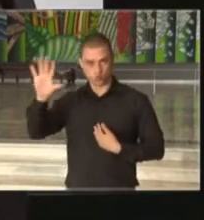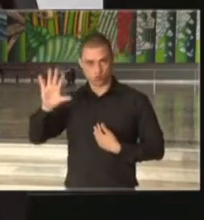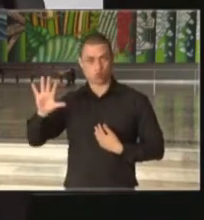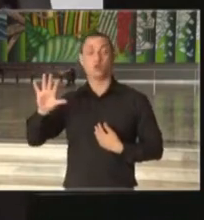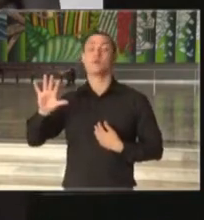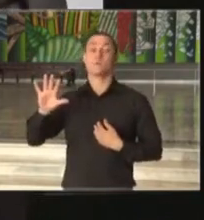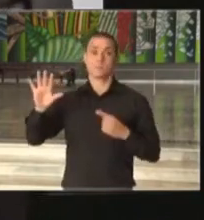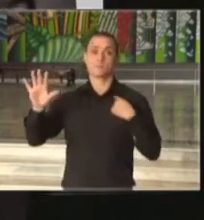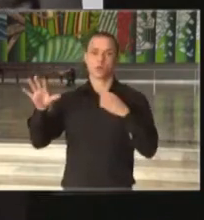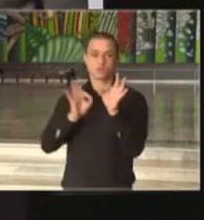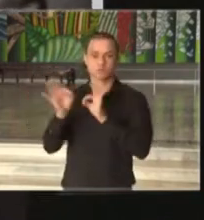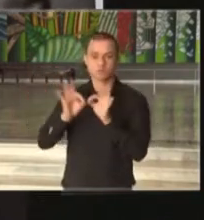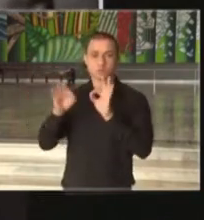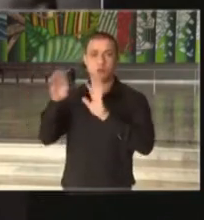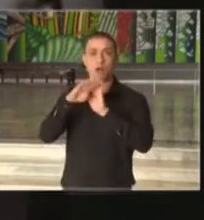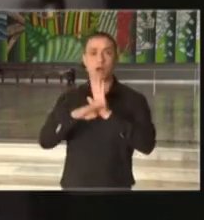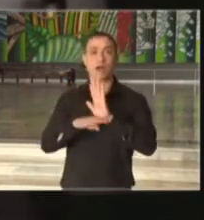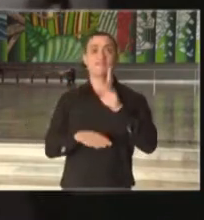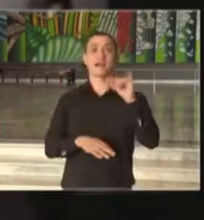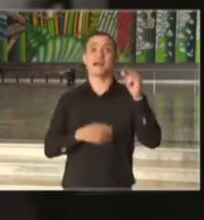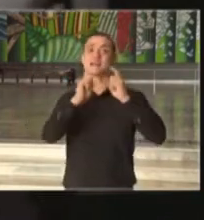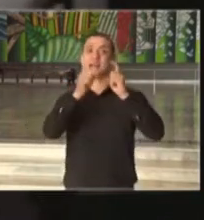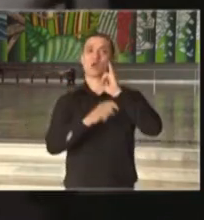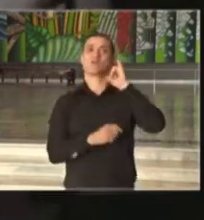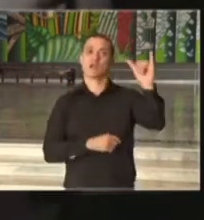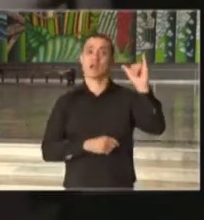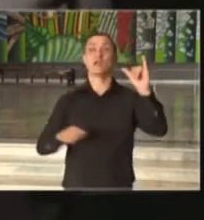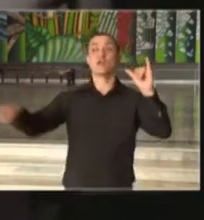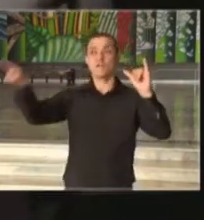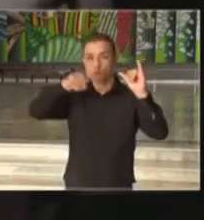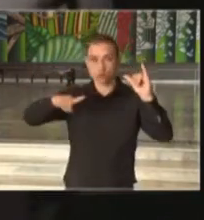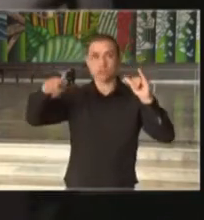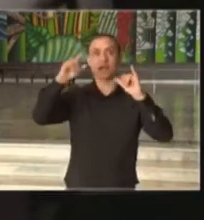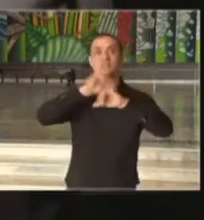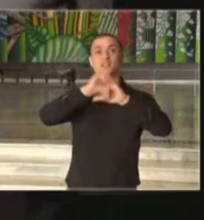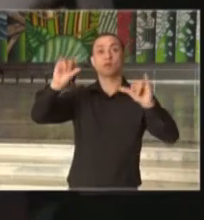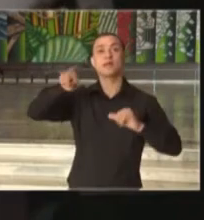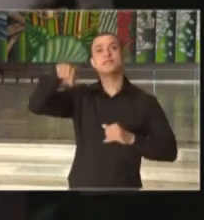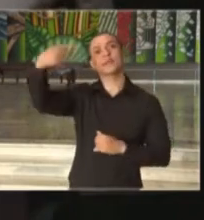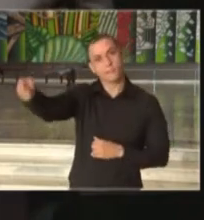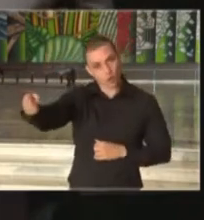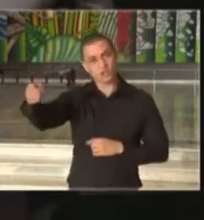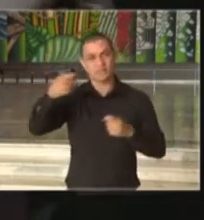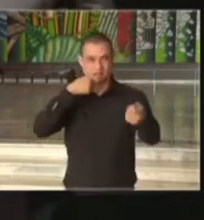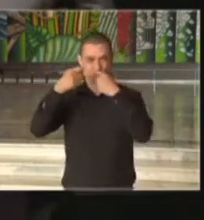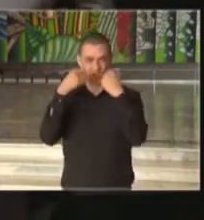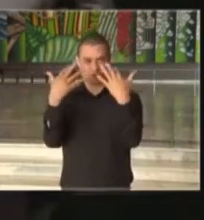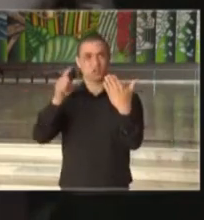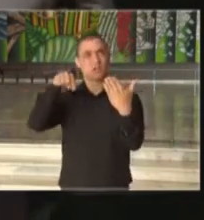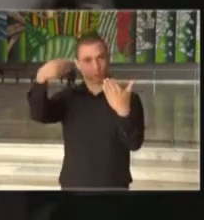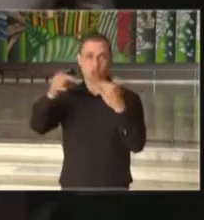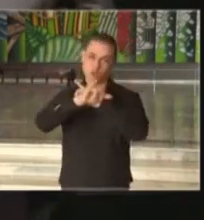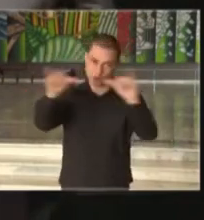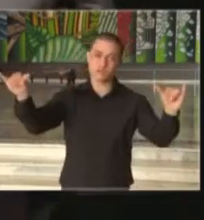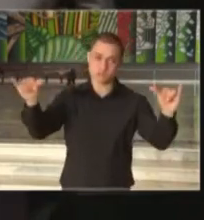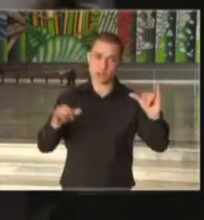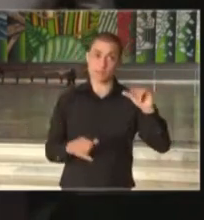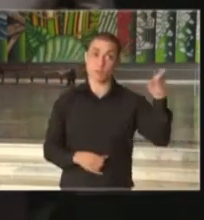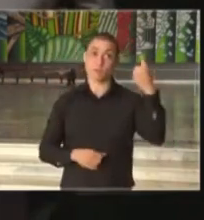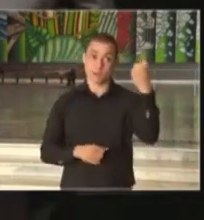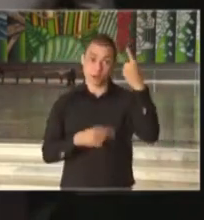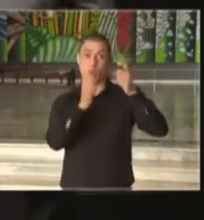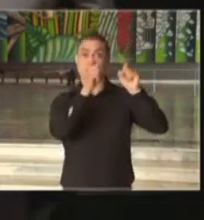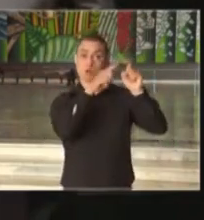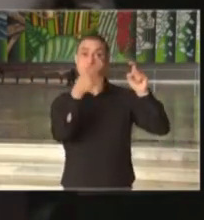formularemos estas questões na reunião. Vocês terão a informação na coletiva de imprensa logo após. A reunião com o presidente